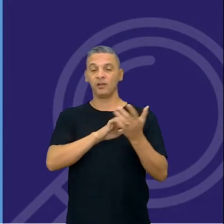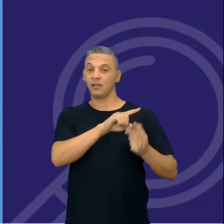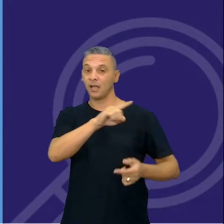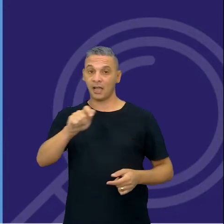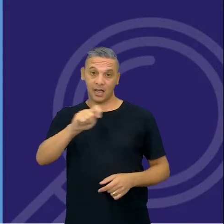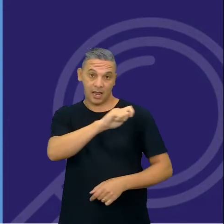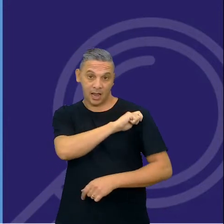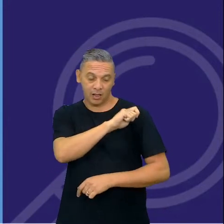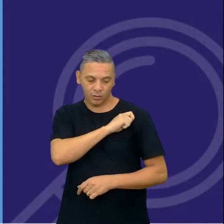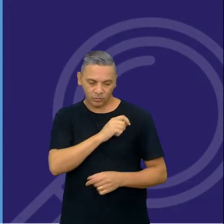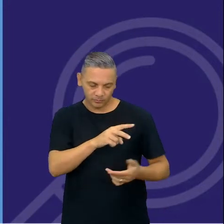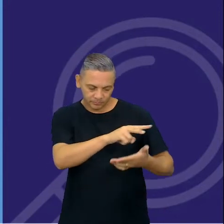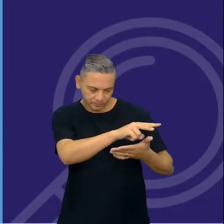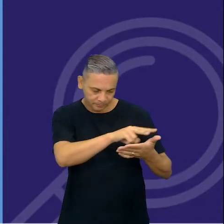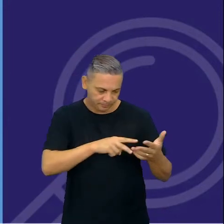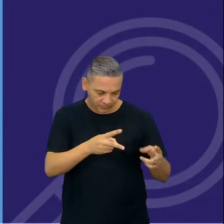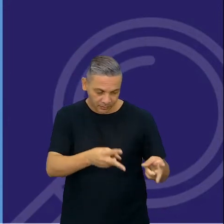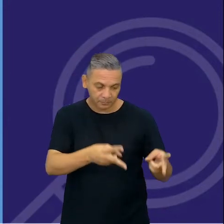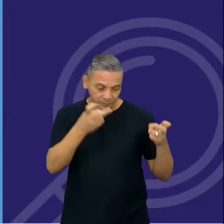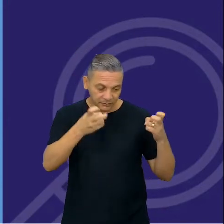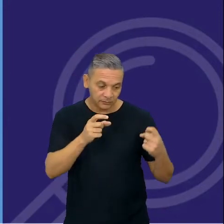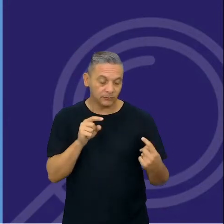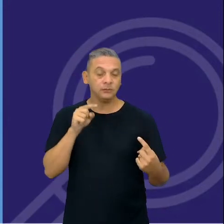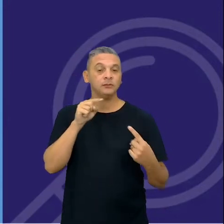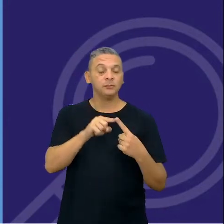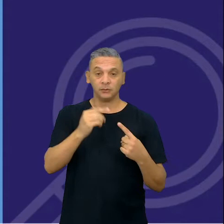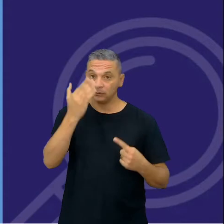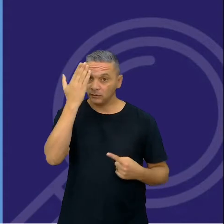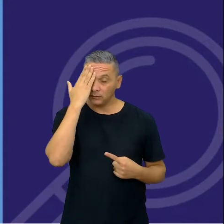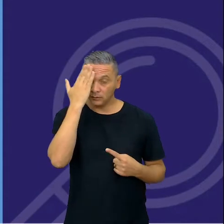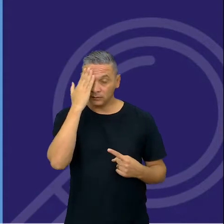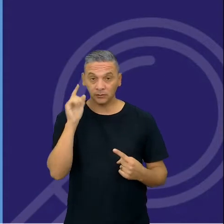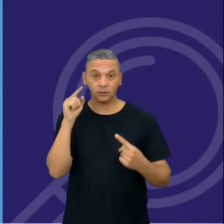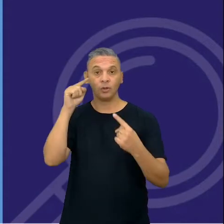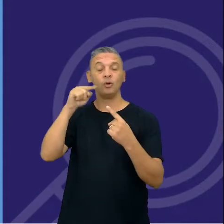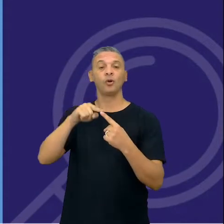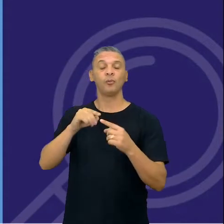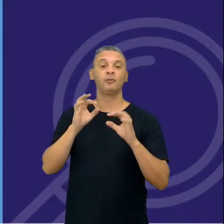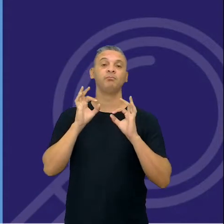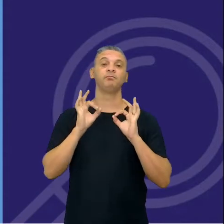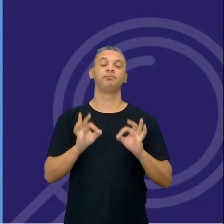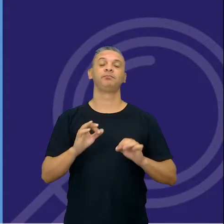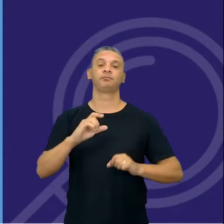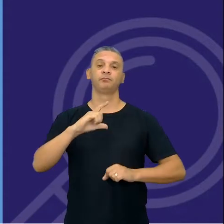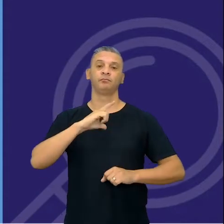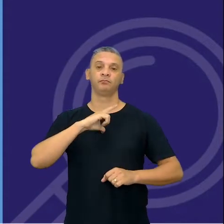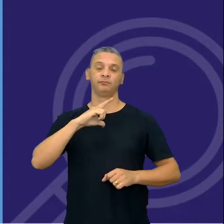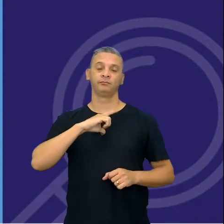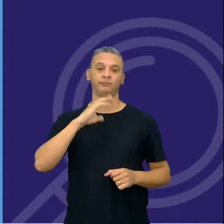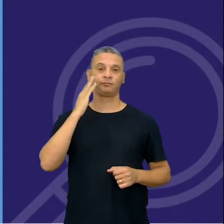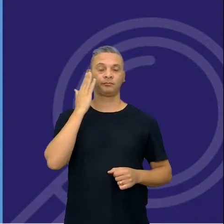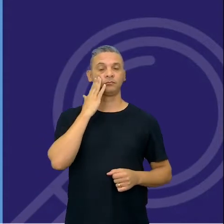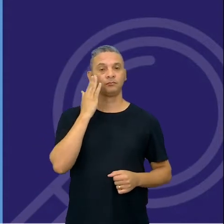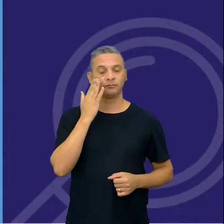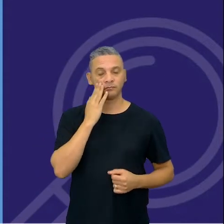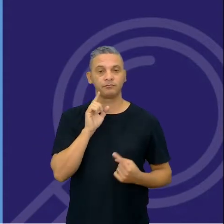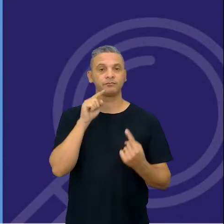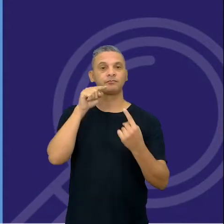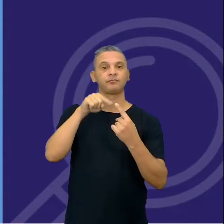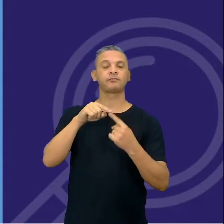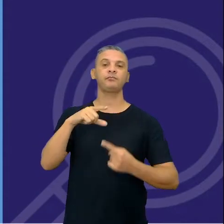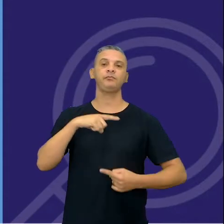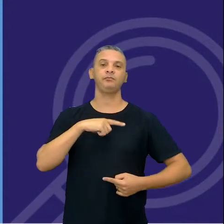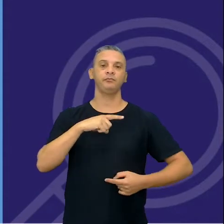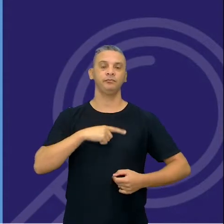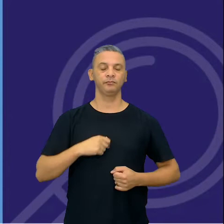perceba que aquilo que ele está aprendendo tem uma materialização, né, eu tenho uma função ali